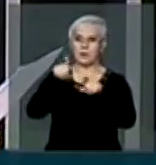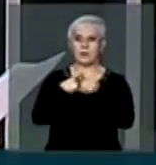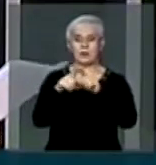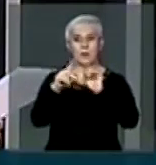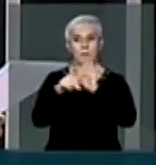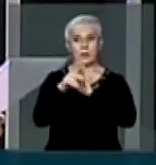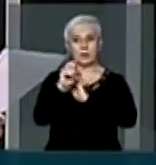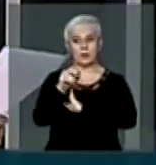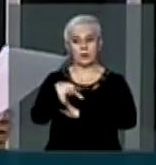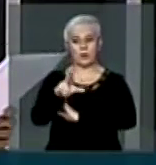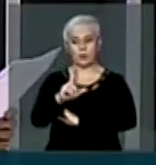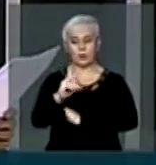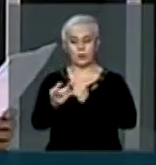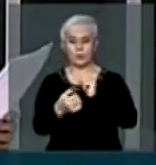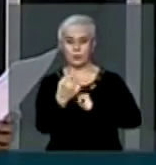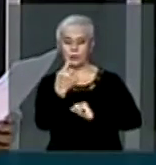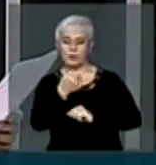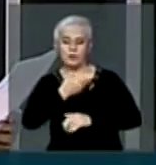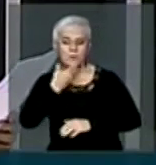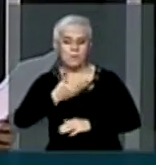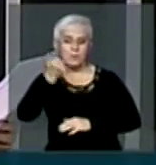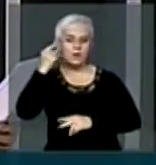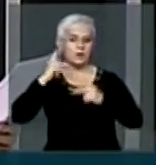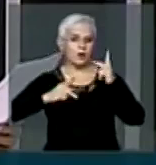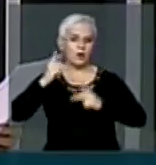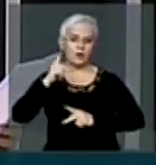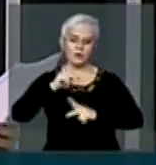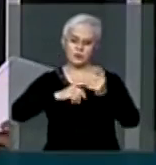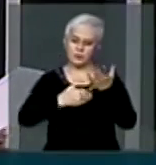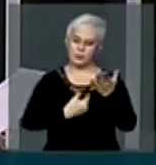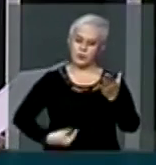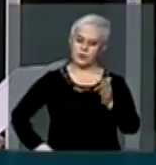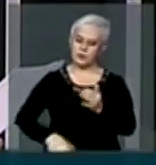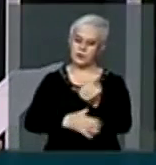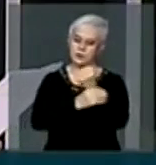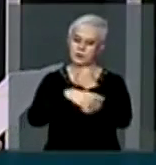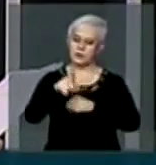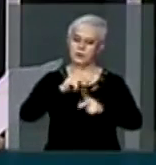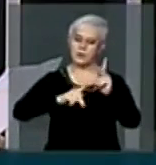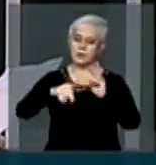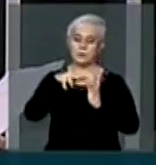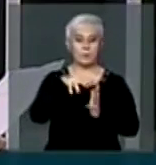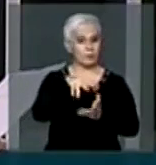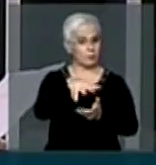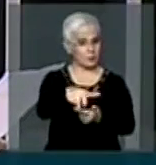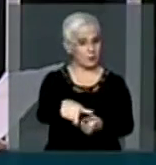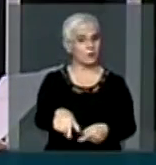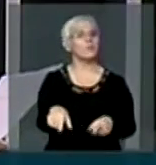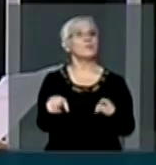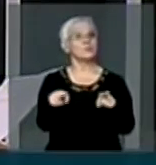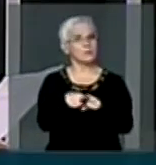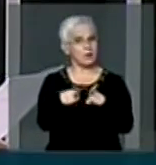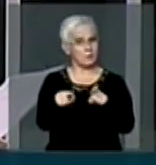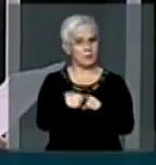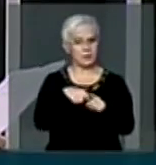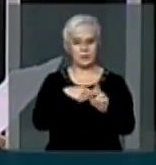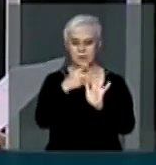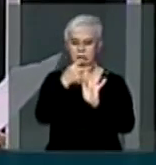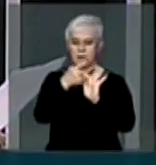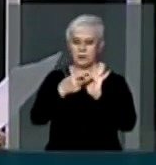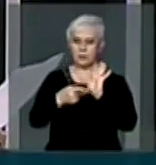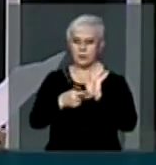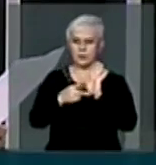própria ONU como uma das melhores políticas públicas de segurança pública no mundo. Além desses, o programa